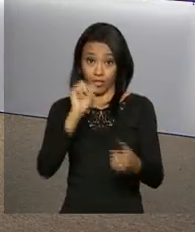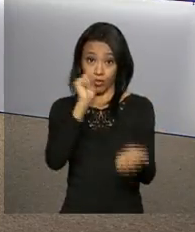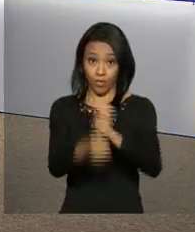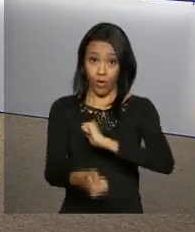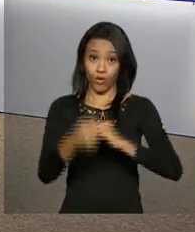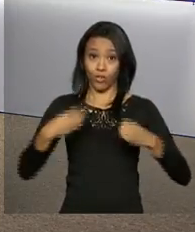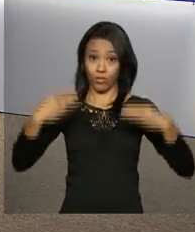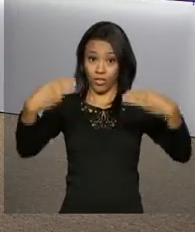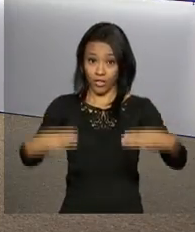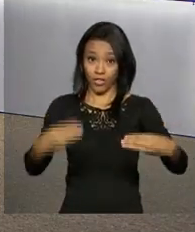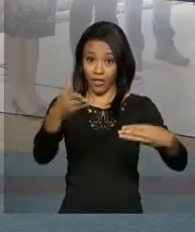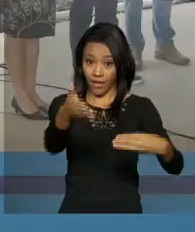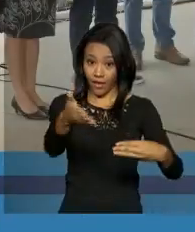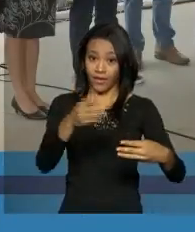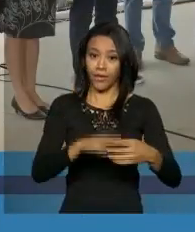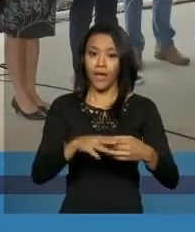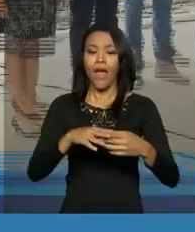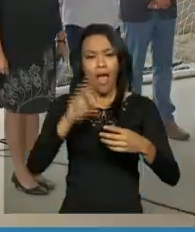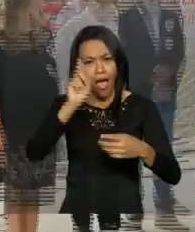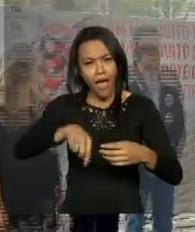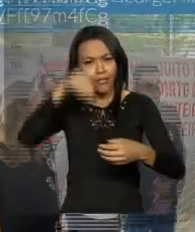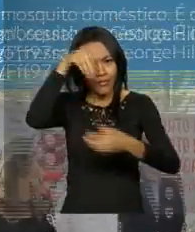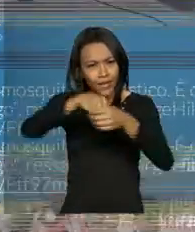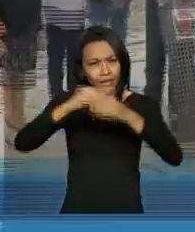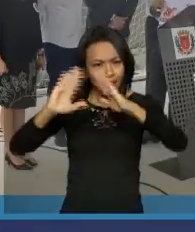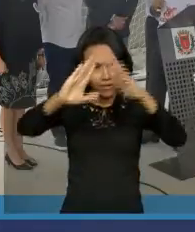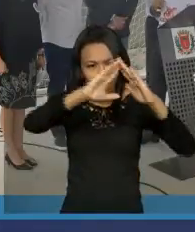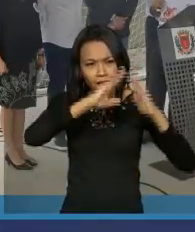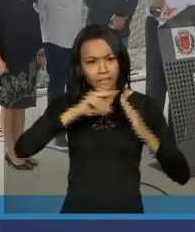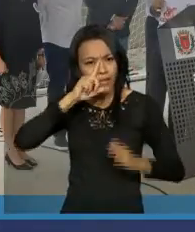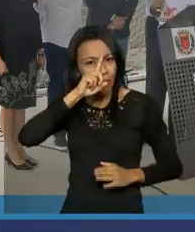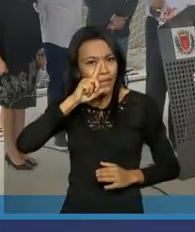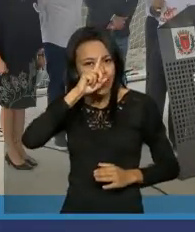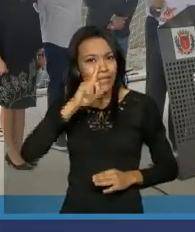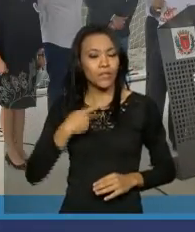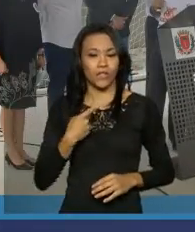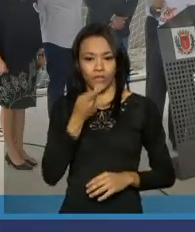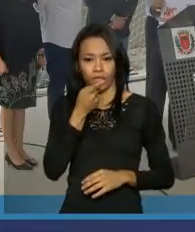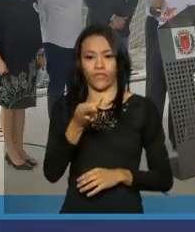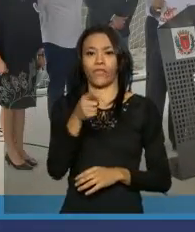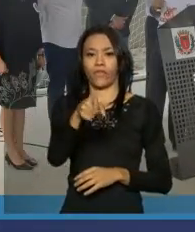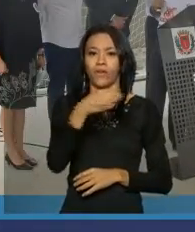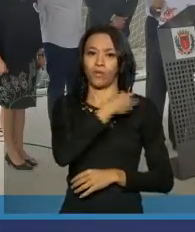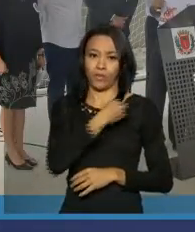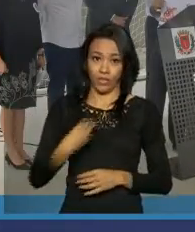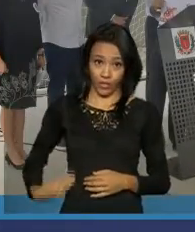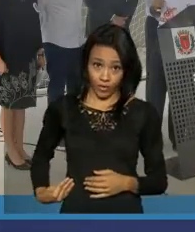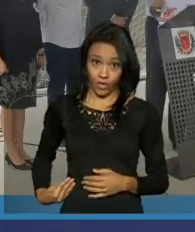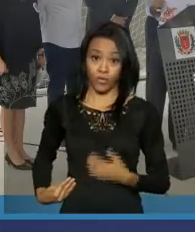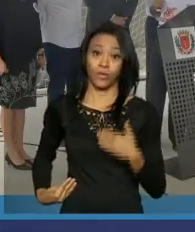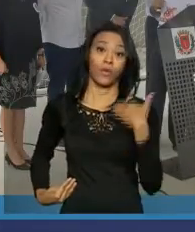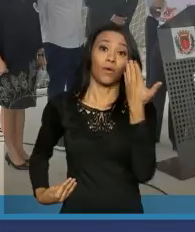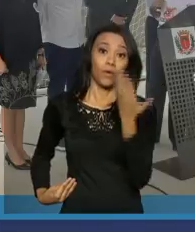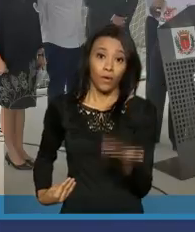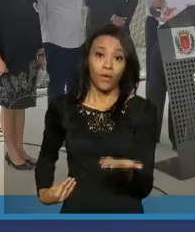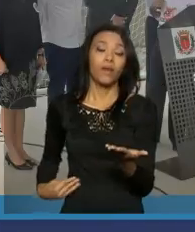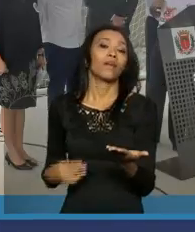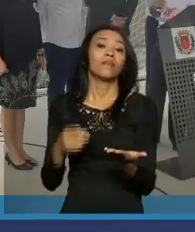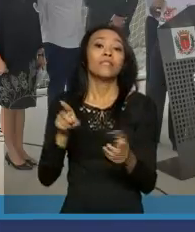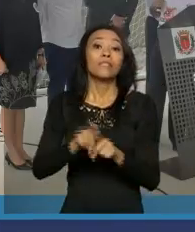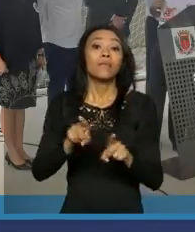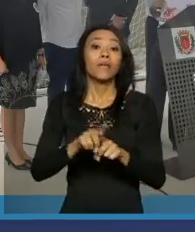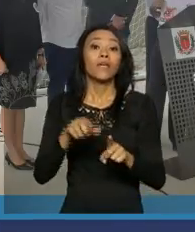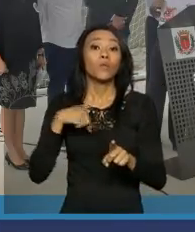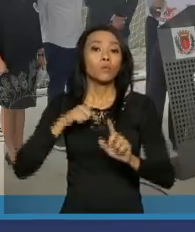esse é um mosquito doméstico, é dentro dos lares que está o perigo, ressalta o ministro Jorge Hilton. Nossa ação nas